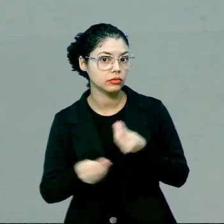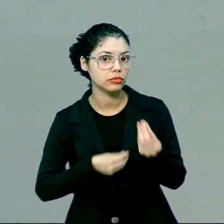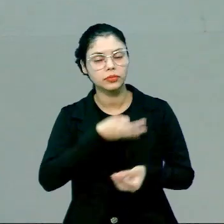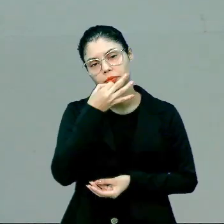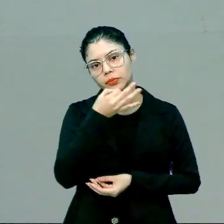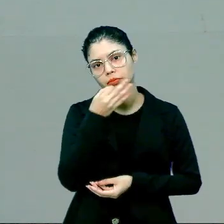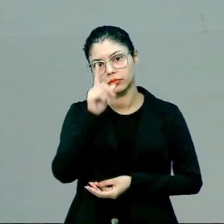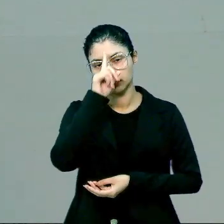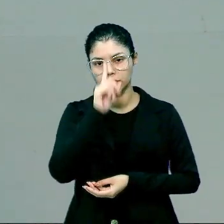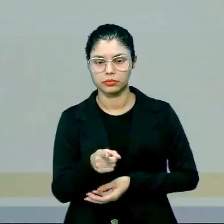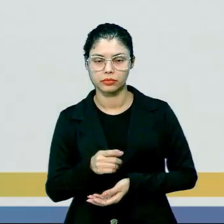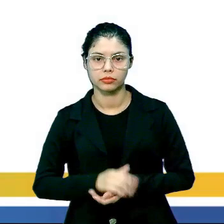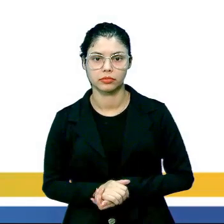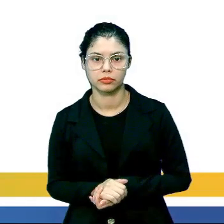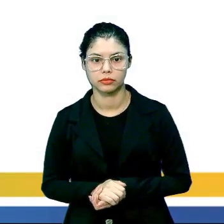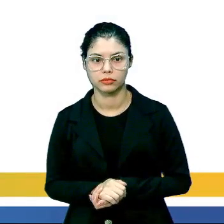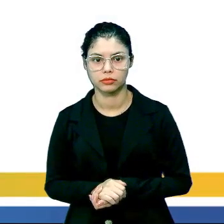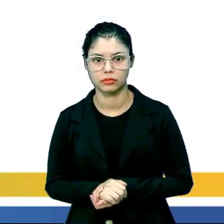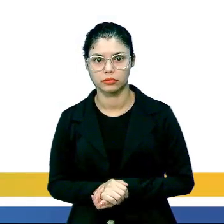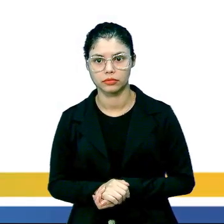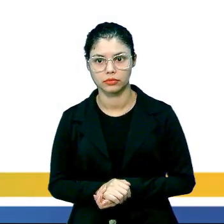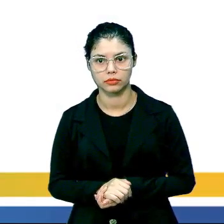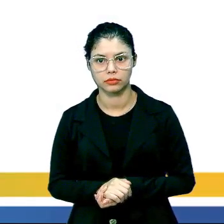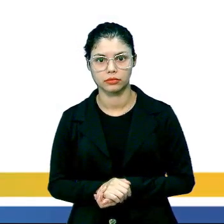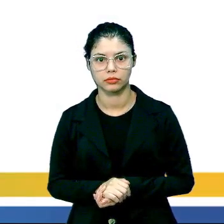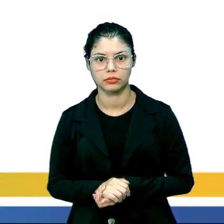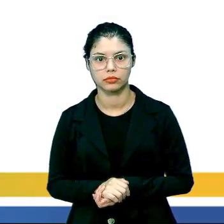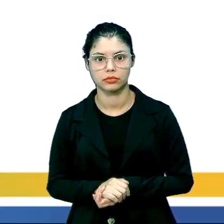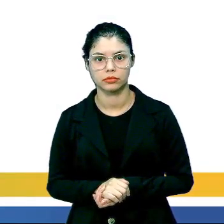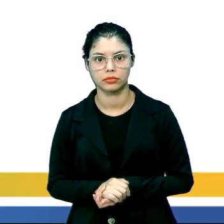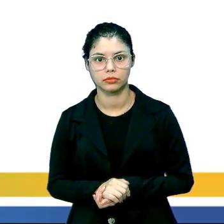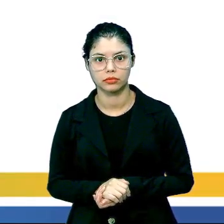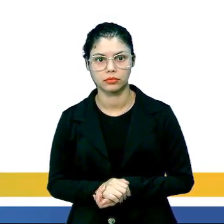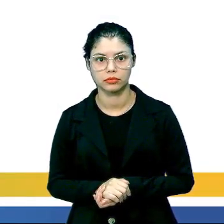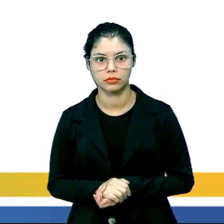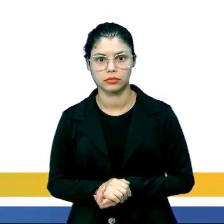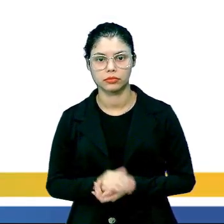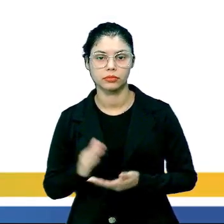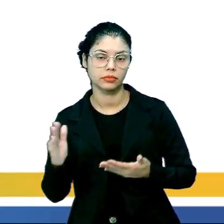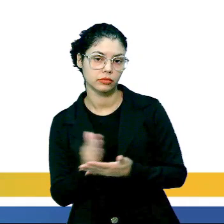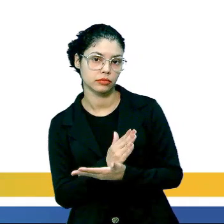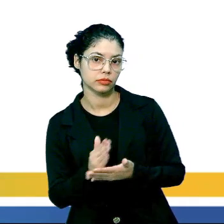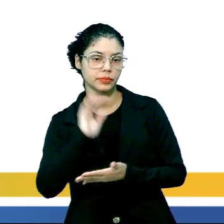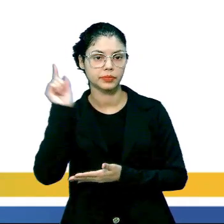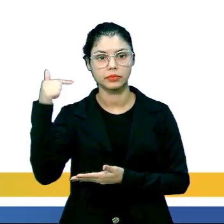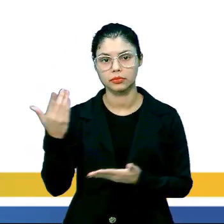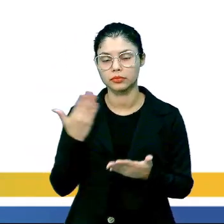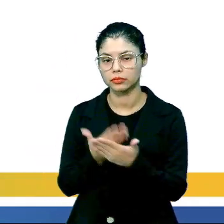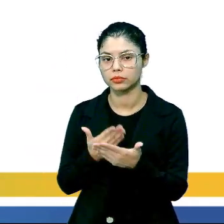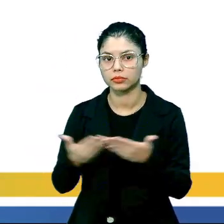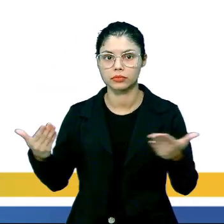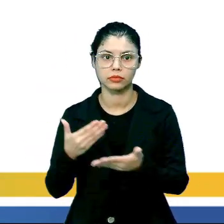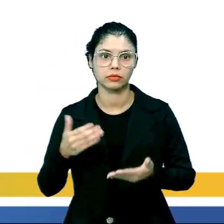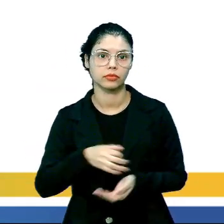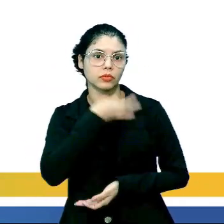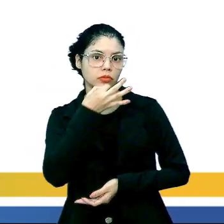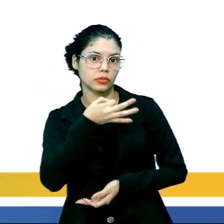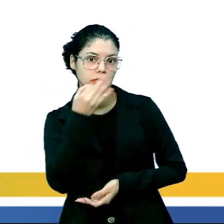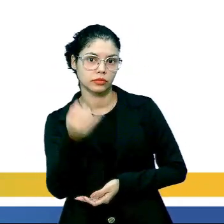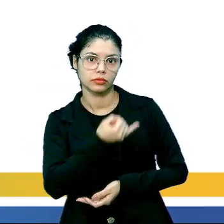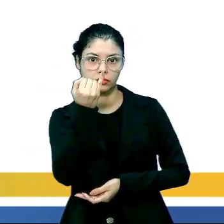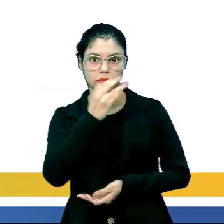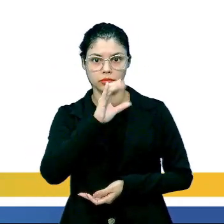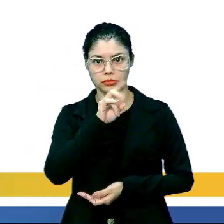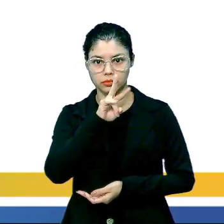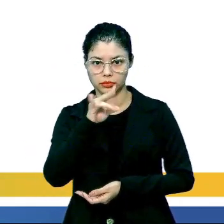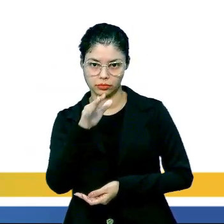também de autoridade. E aí, como o nosso tempo está se esgotando, na aula de hoje nós estudamos argumento